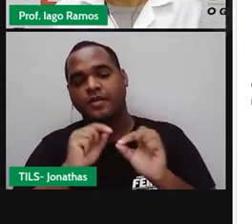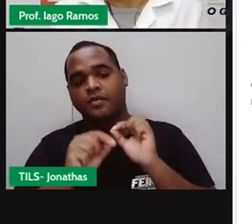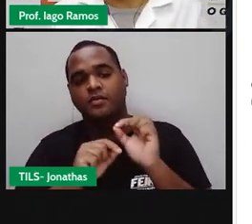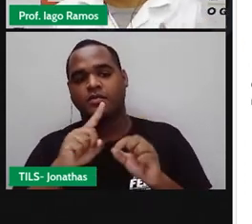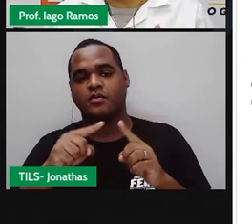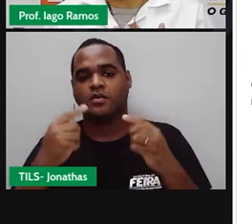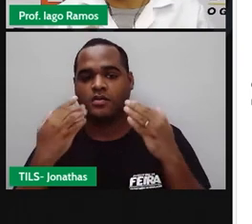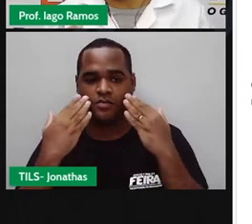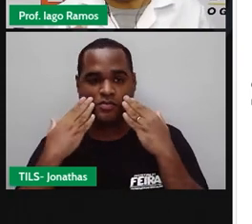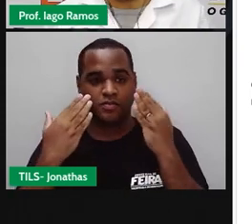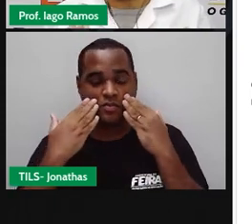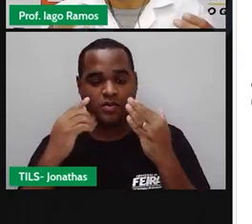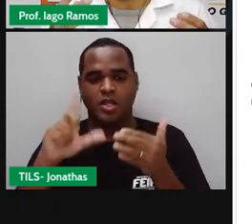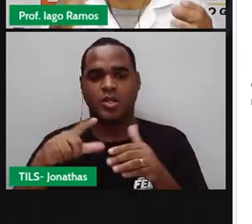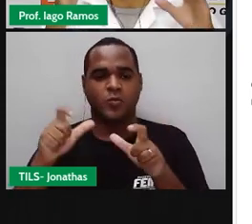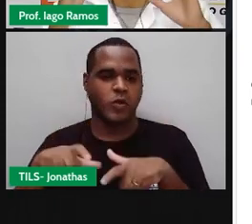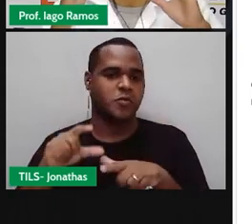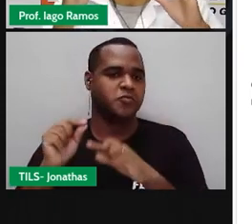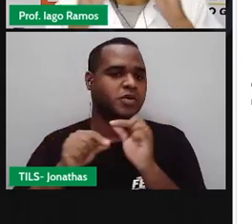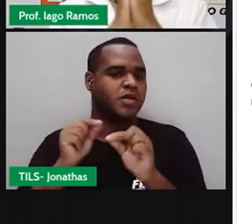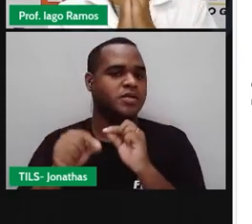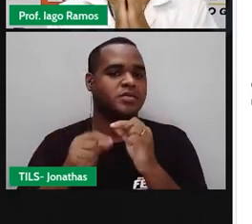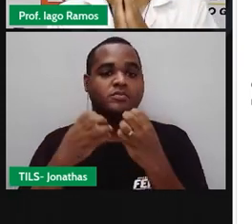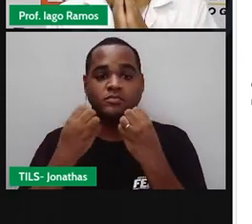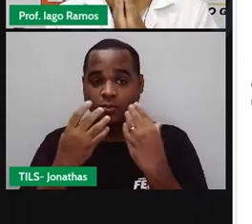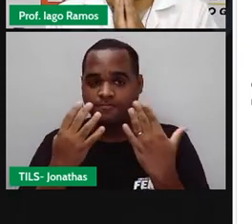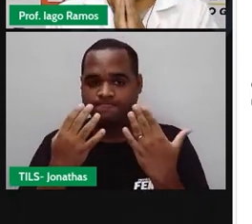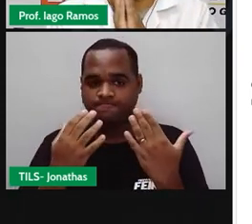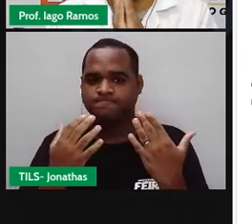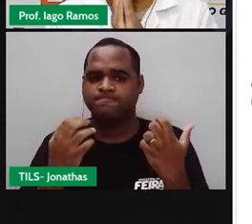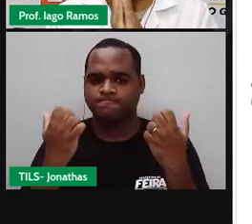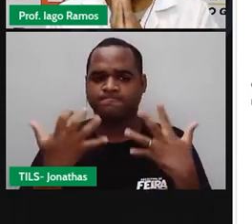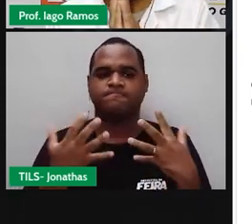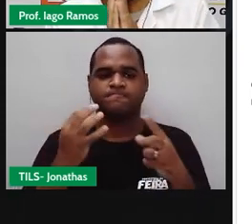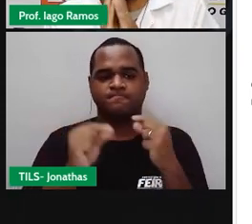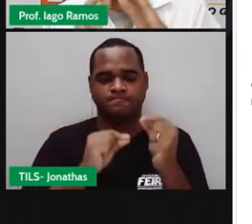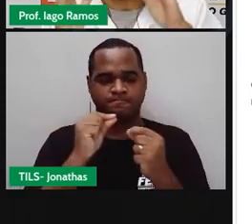deve ter saído de algum lugar. Bom, deixa eu te contar uma coisa.